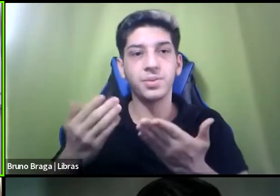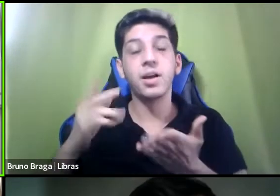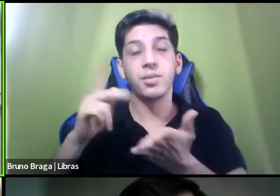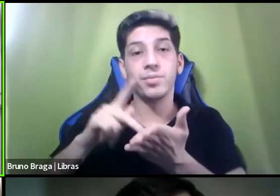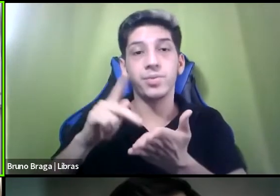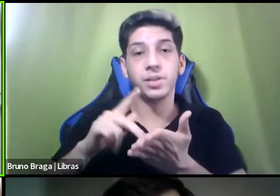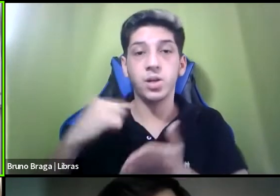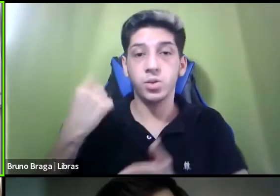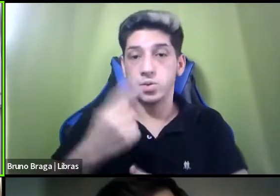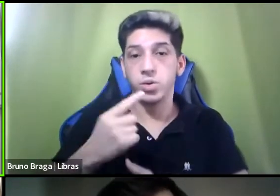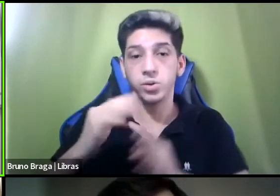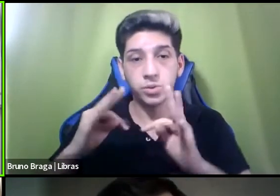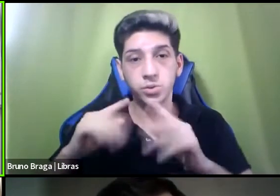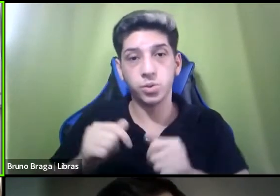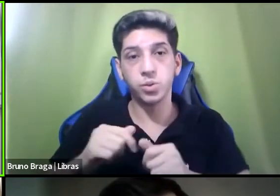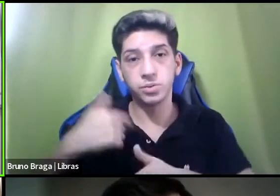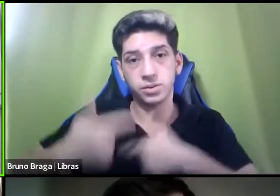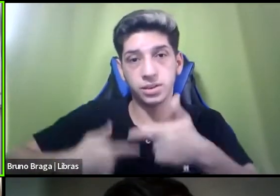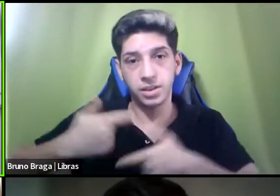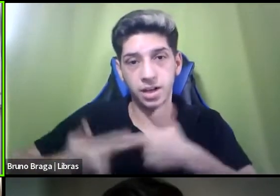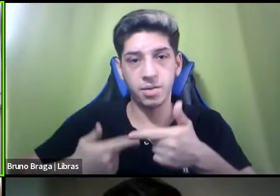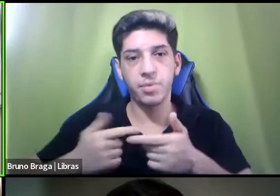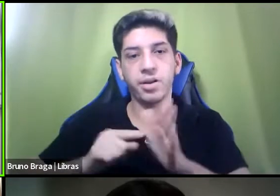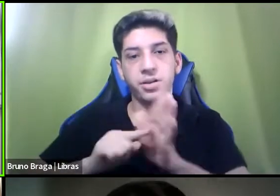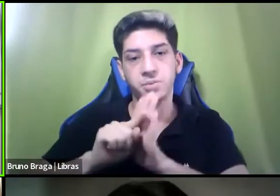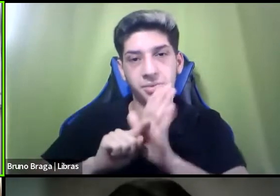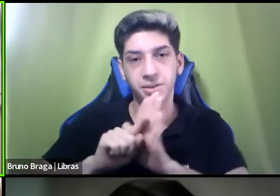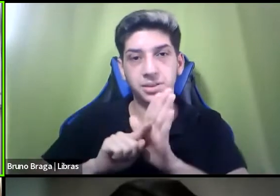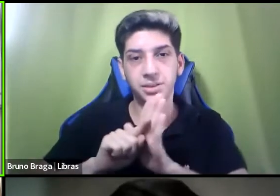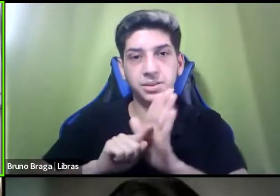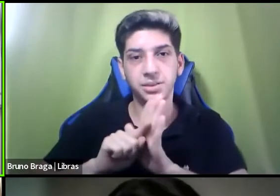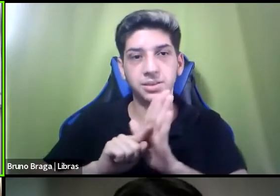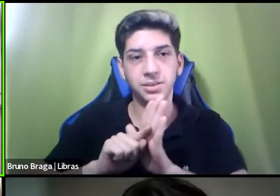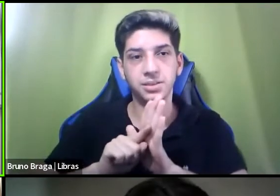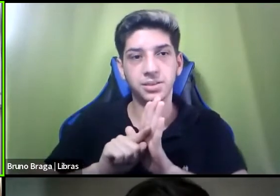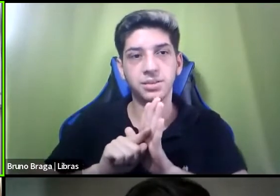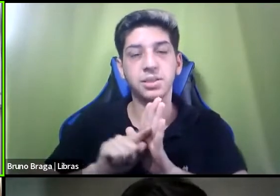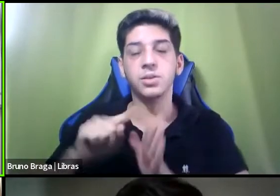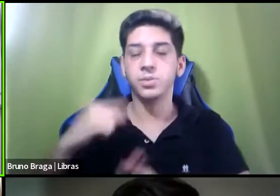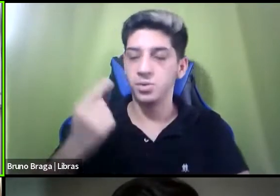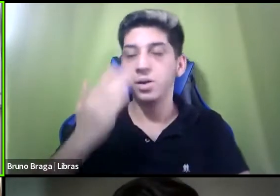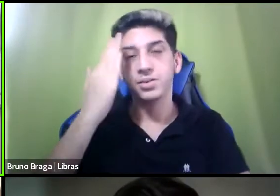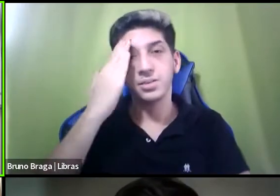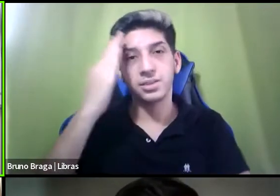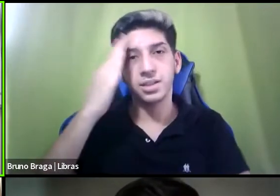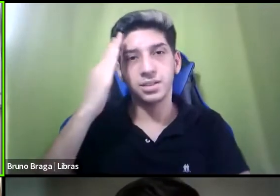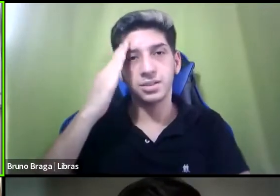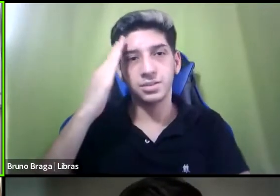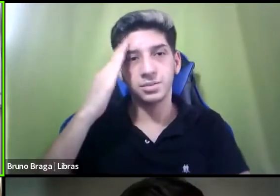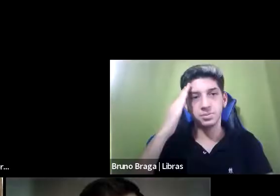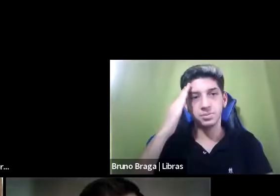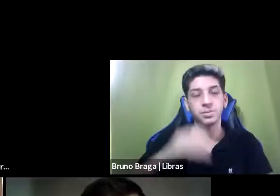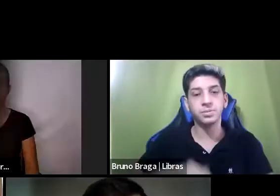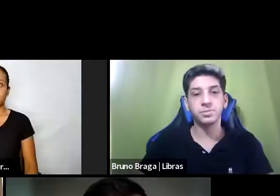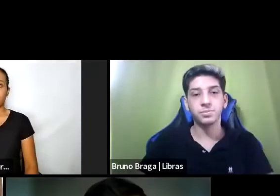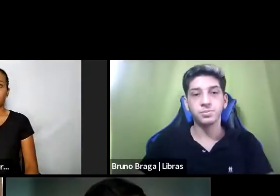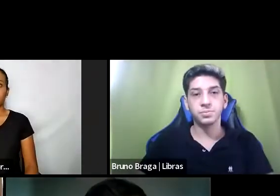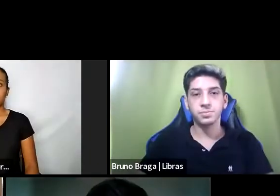todos aqui que trabalhamos com pesquisa né nós sabemos que um